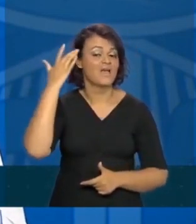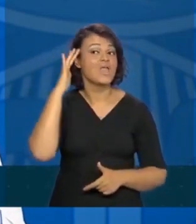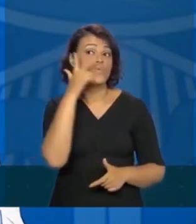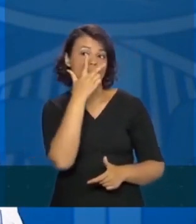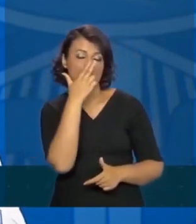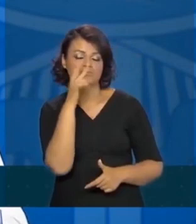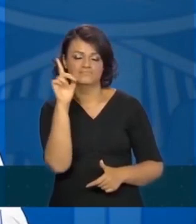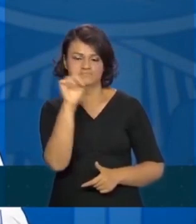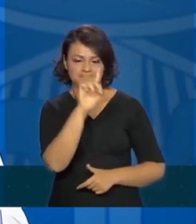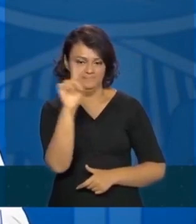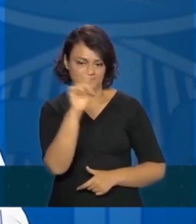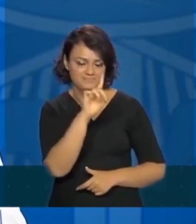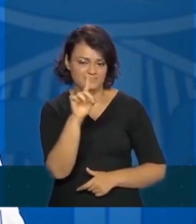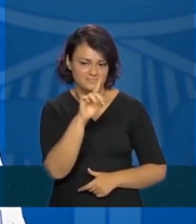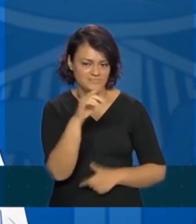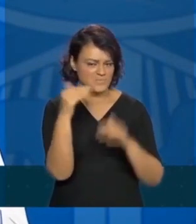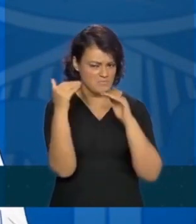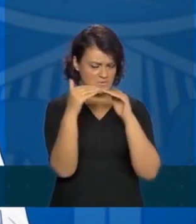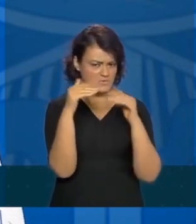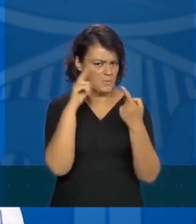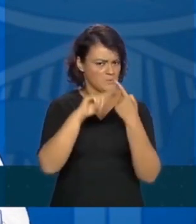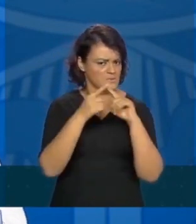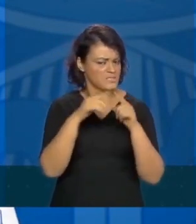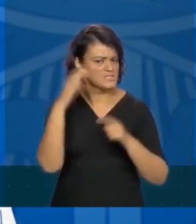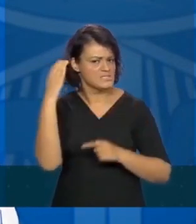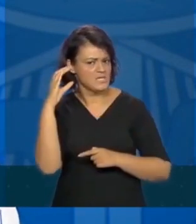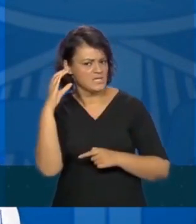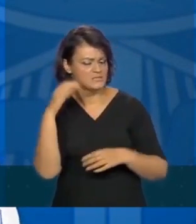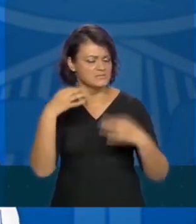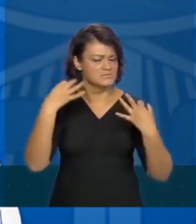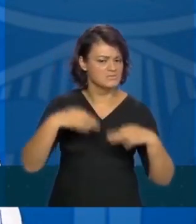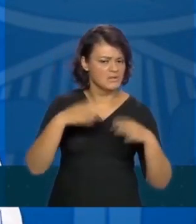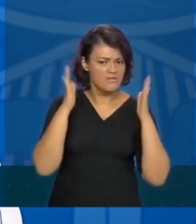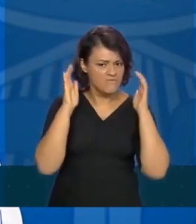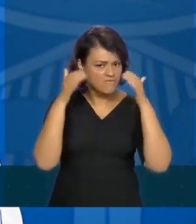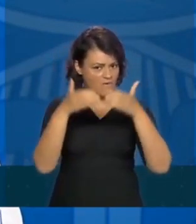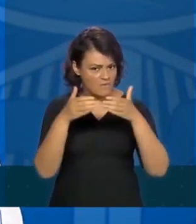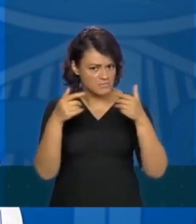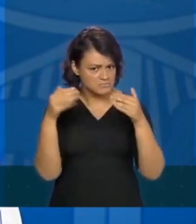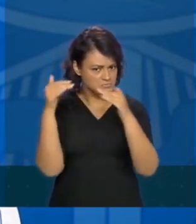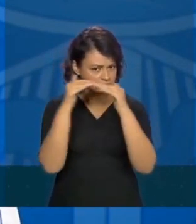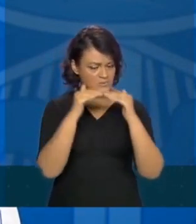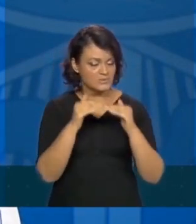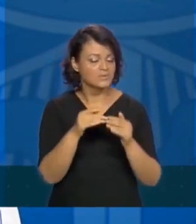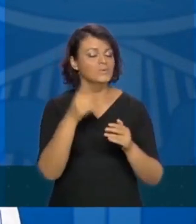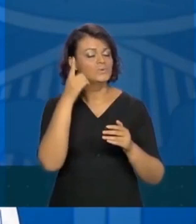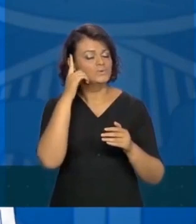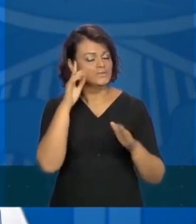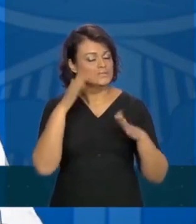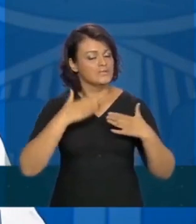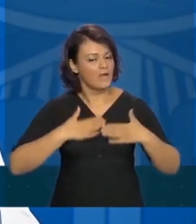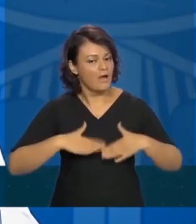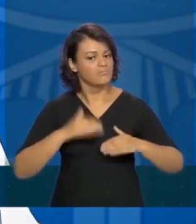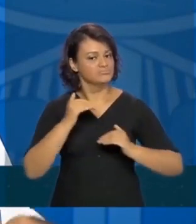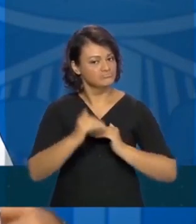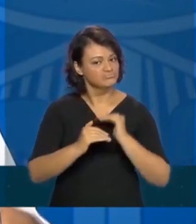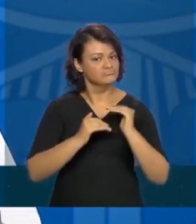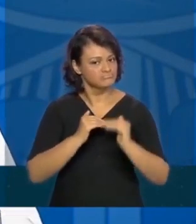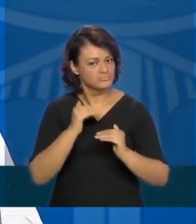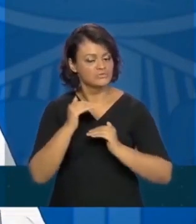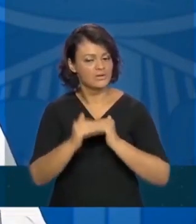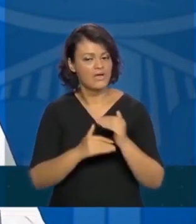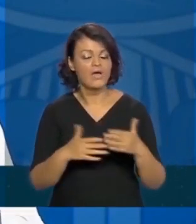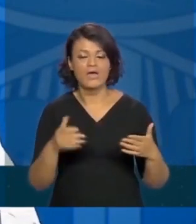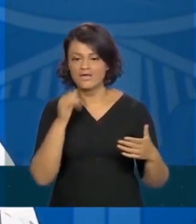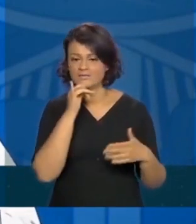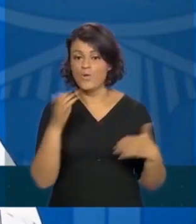não consenso ciência disciplina e foco um dia de cada vez hoje não é um